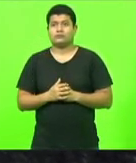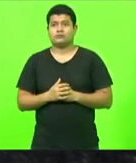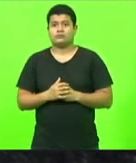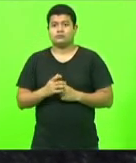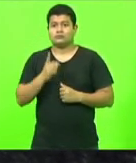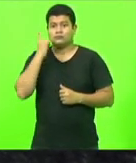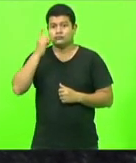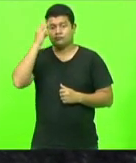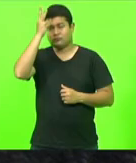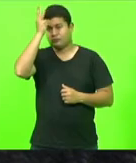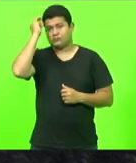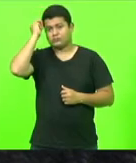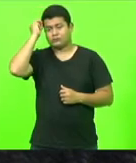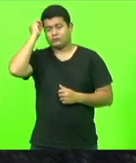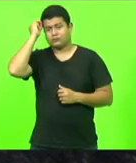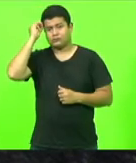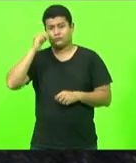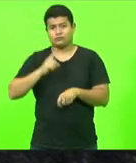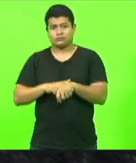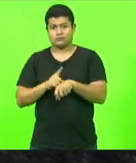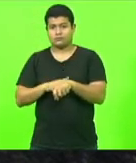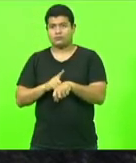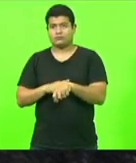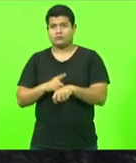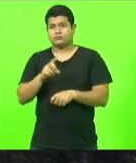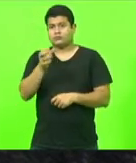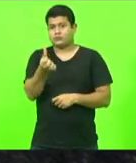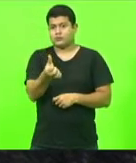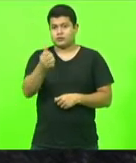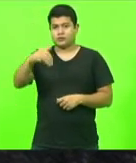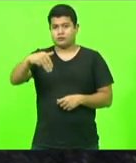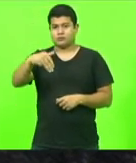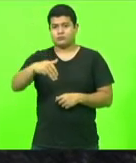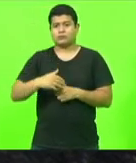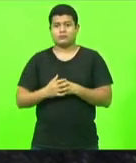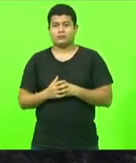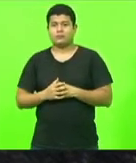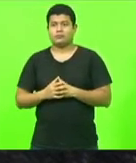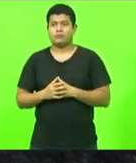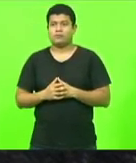Carminati, tenho tempo de até seis minutos para a sua fala.